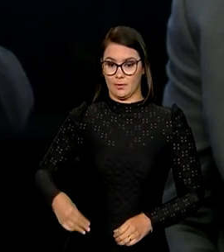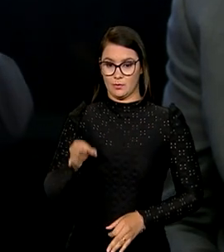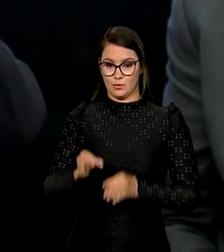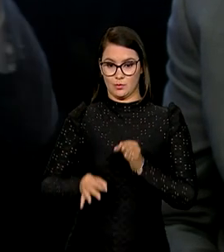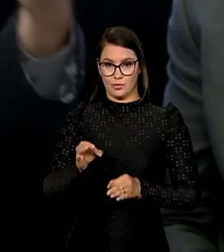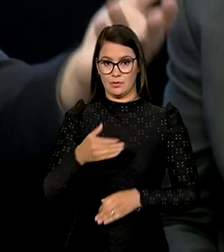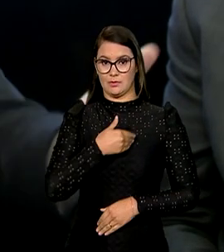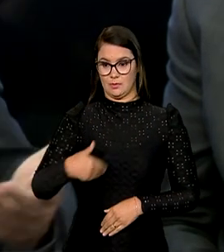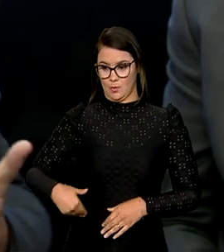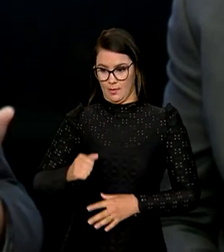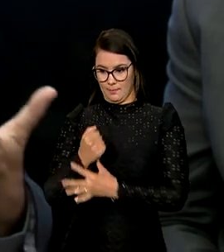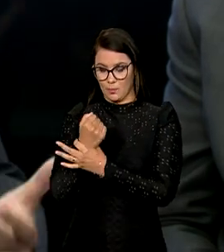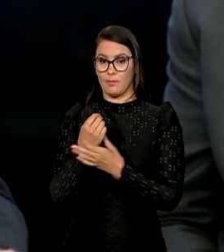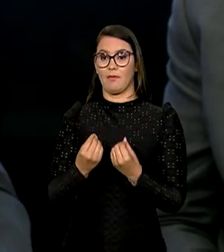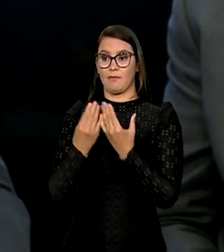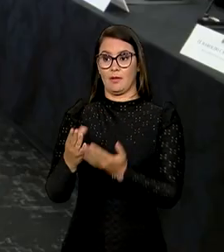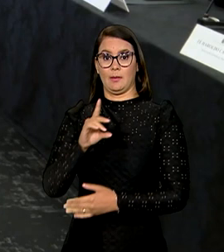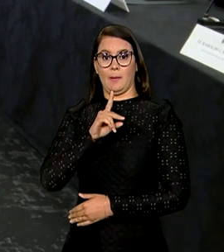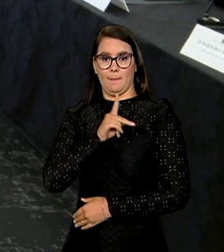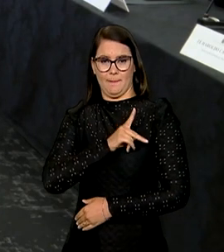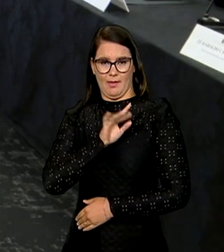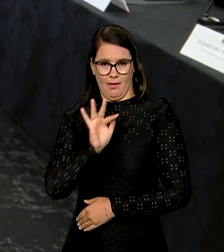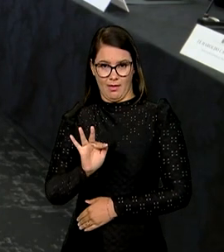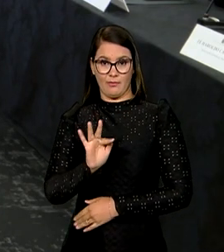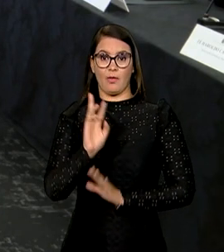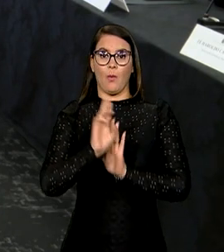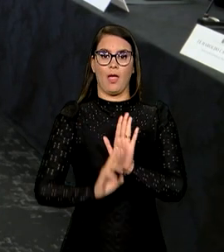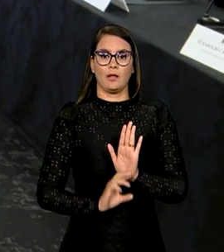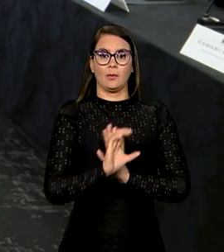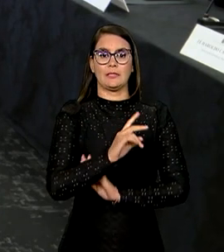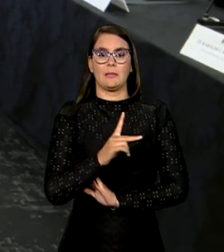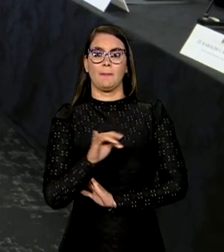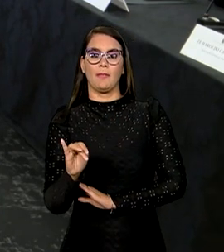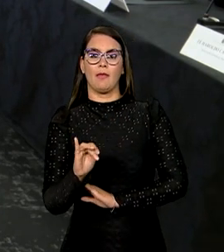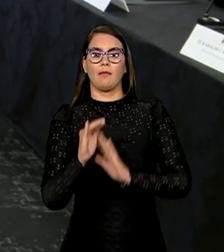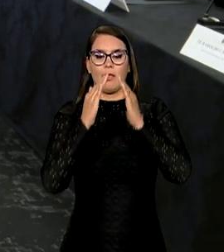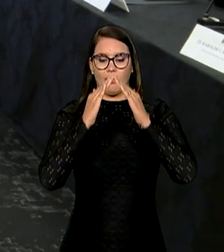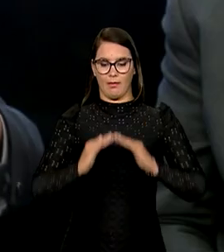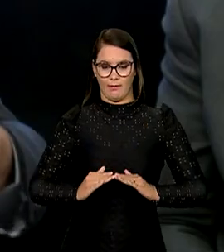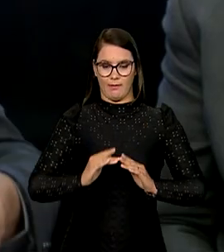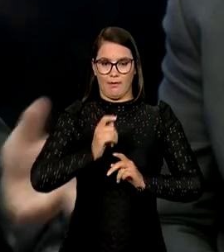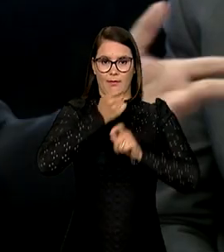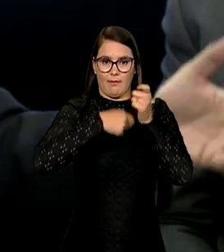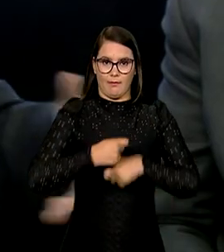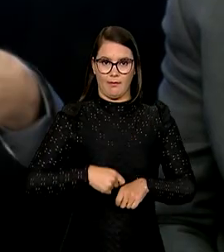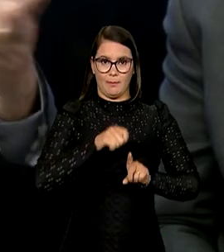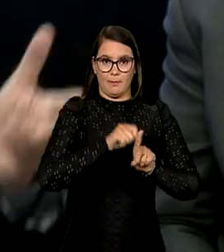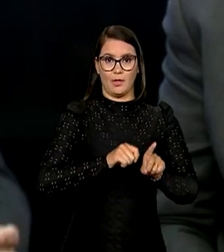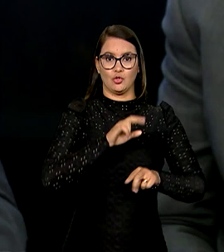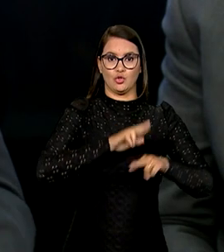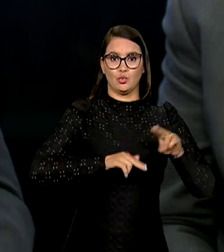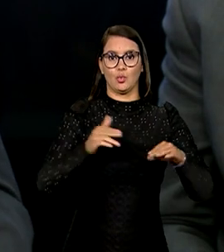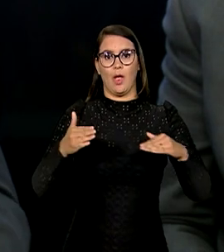Flávio Dino, vai encaminhar à Polícia Federal o relatório da CPI das Pirâmides Financeiras, que de junho a outubro